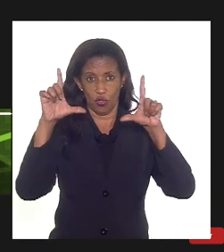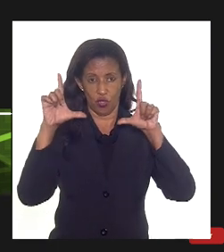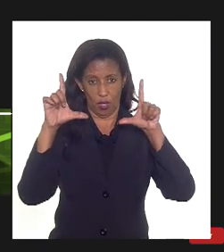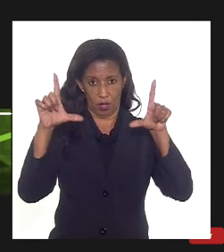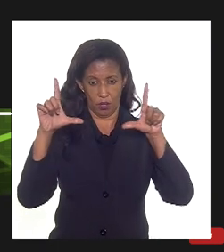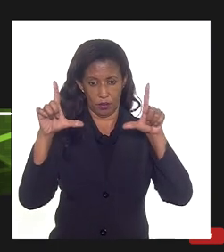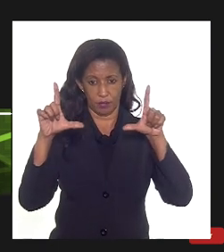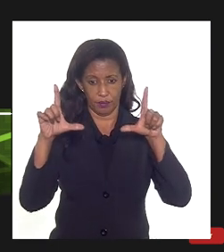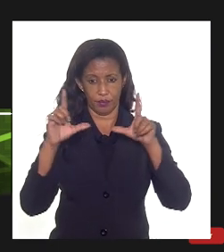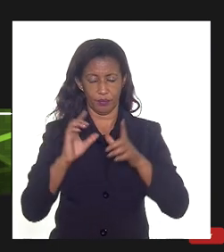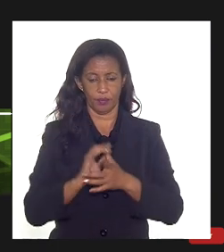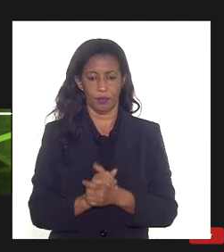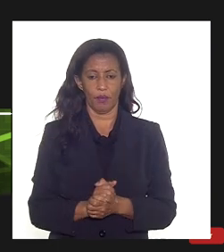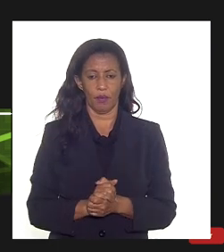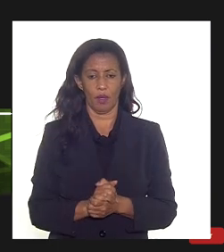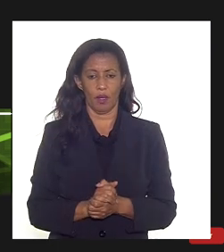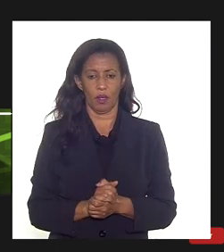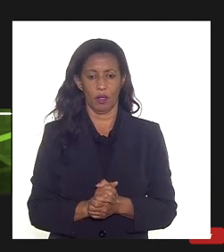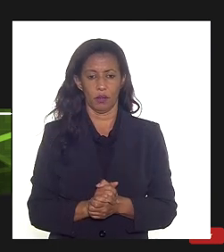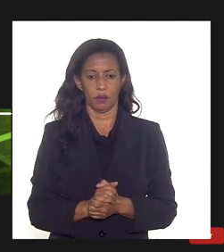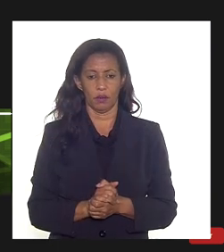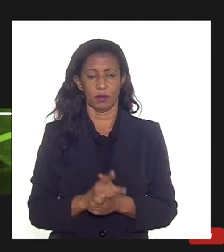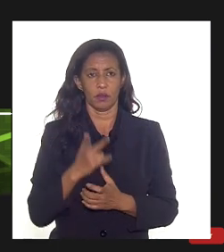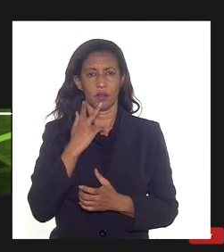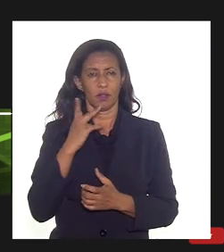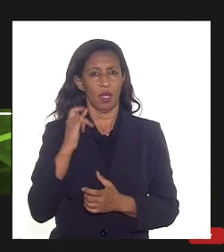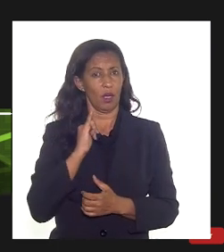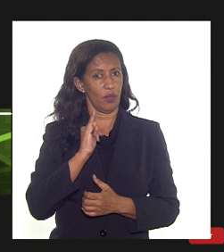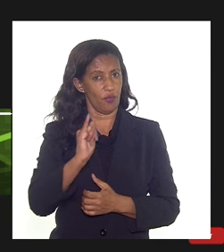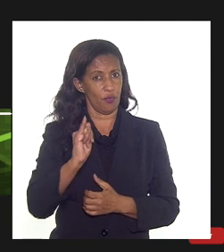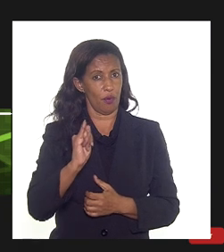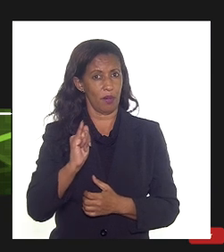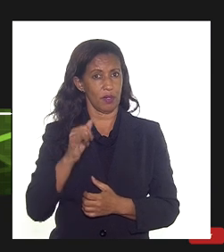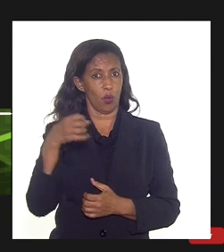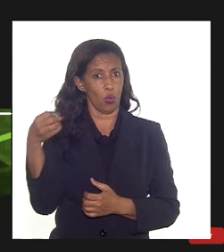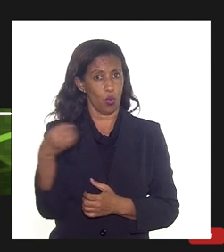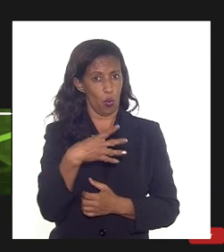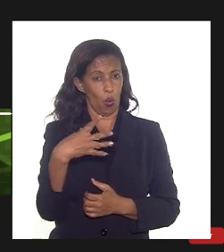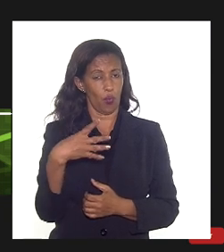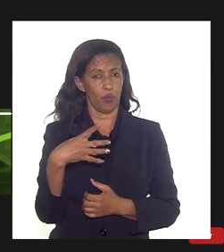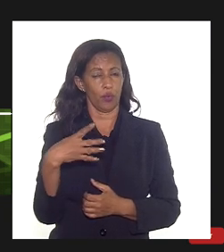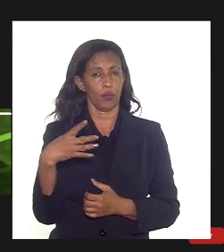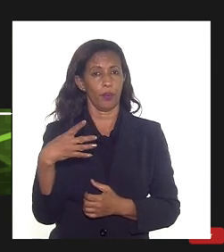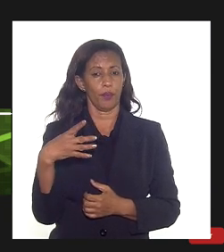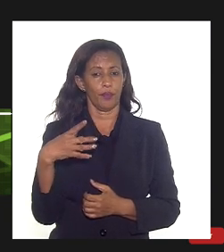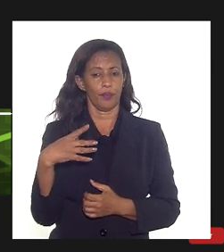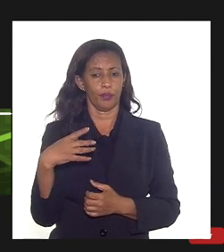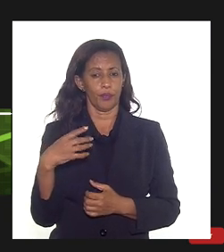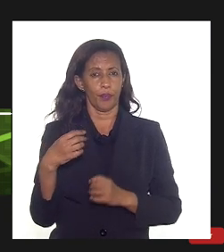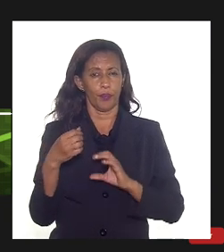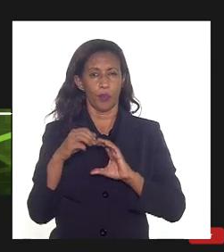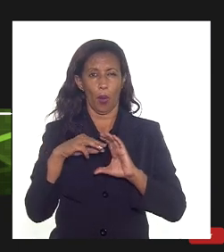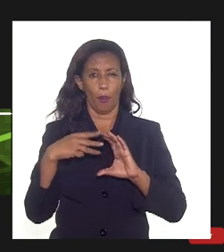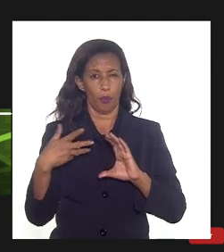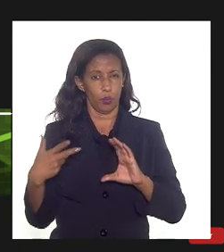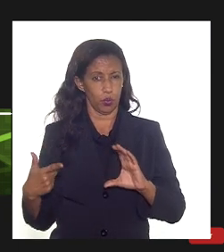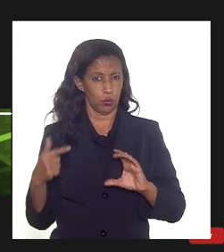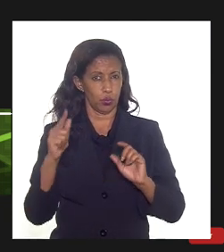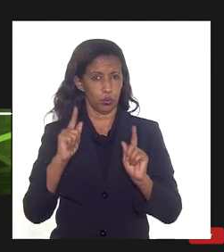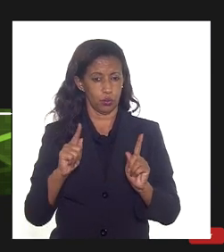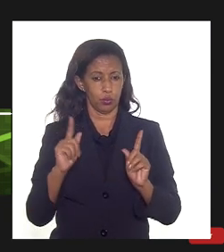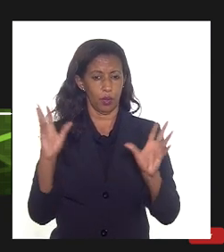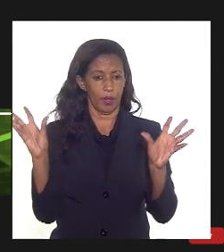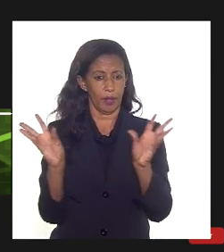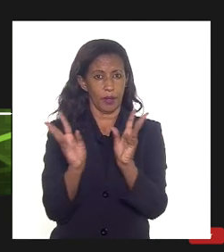aqui um pouco mais de detalhe dos novos produtos que nós recém lançamos e aqui encerro então essa